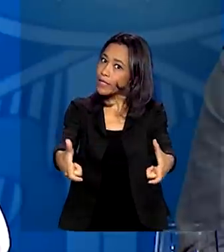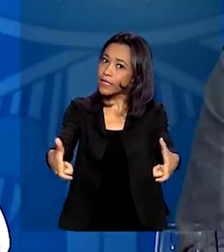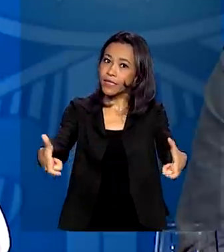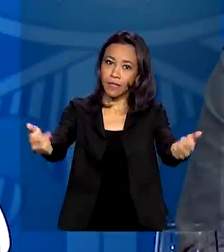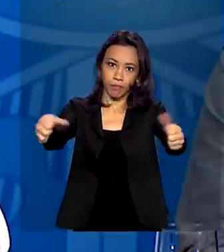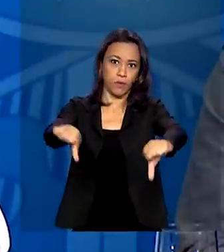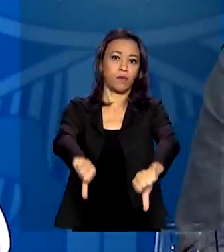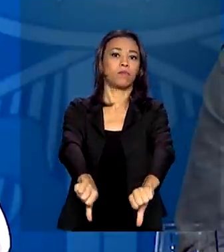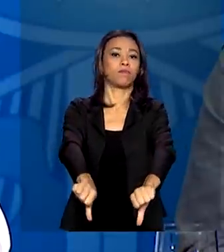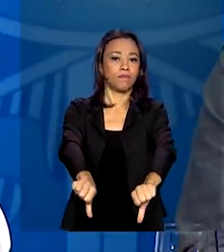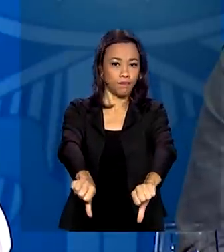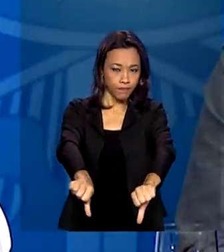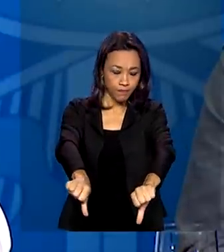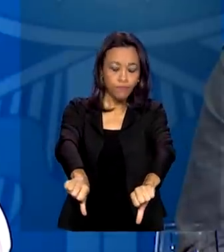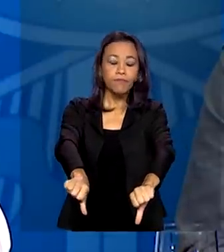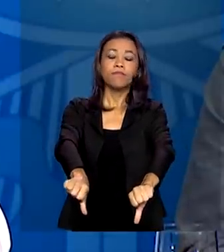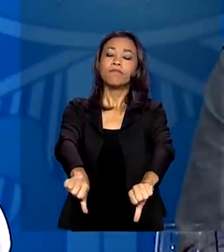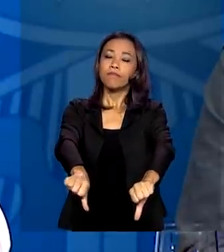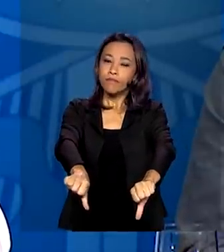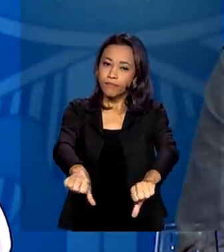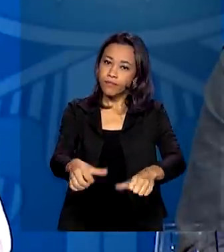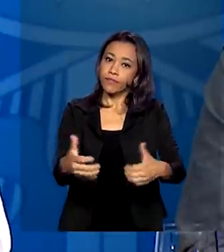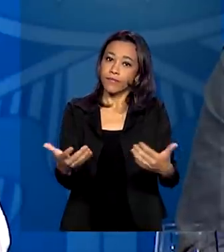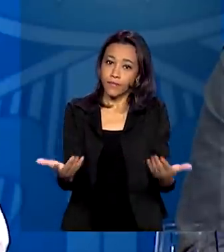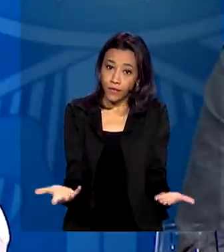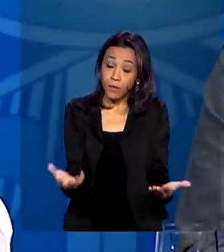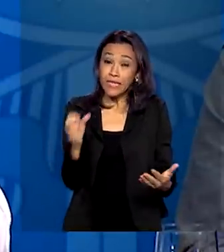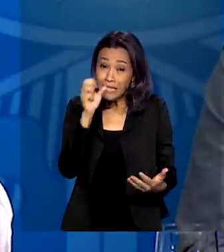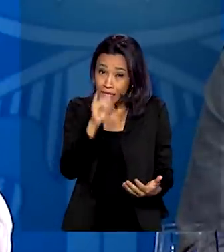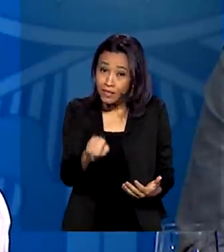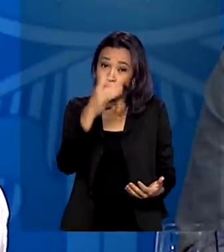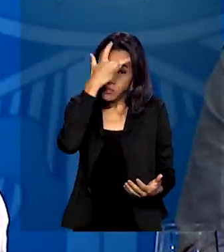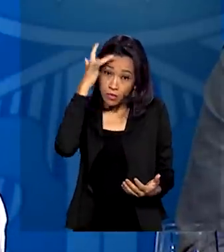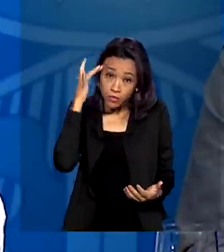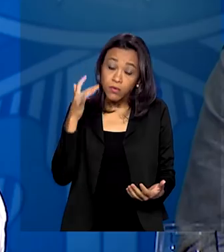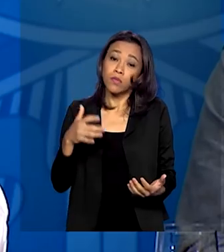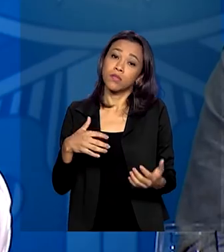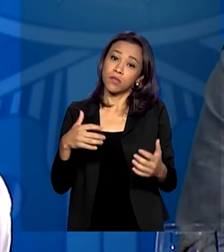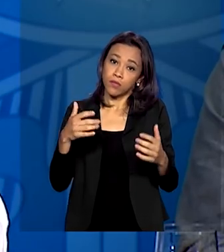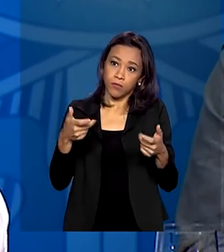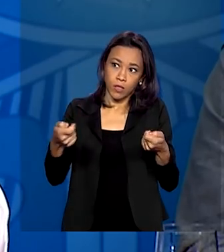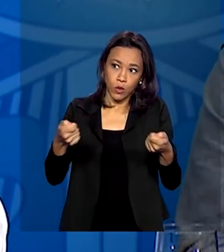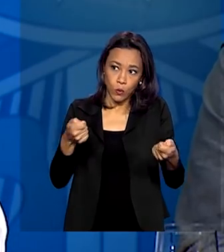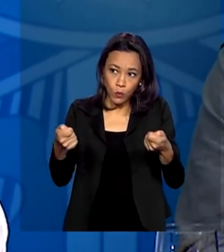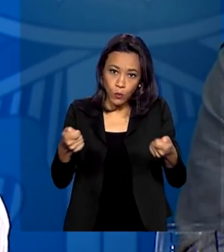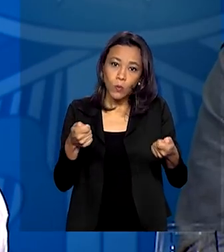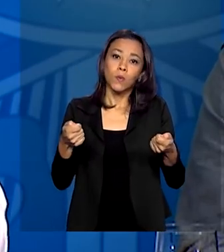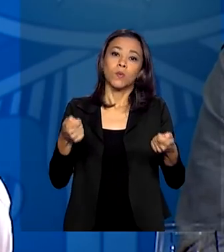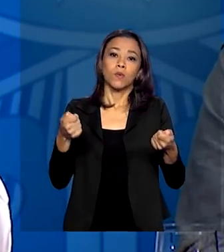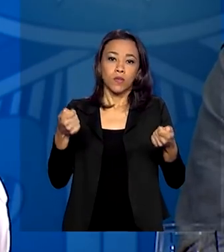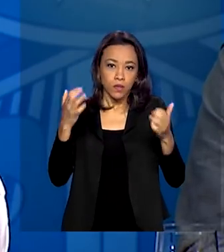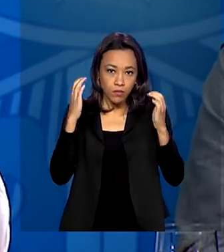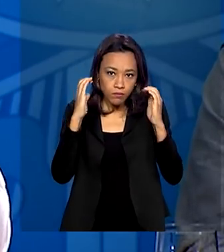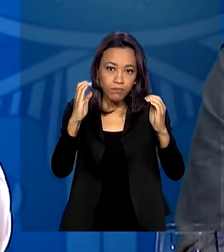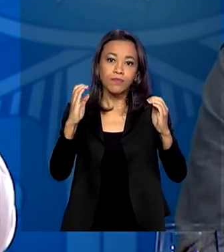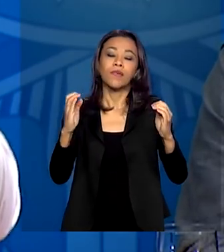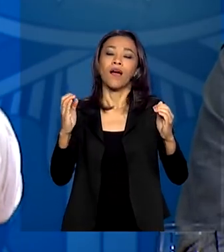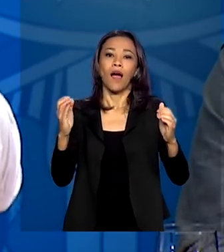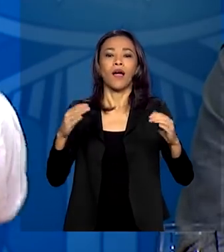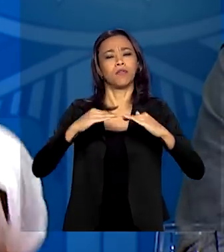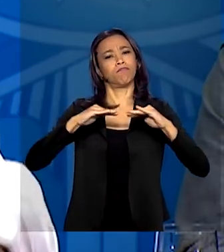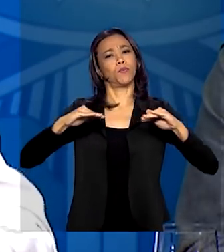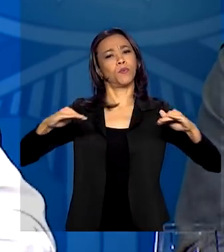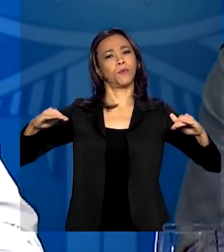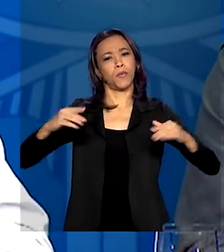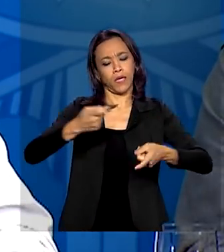e piora. Ela vai para mais fechamento. Se o pessoal ficar regulando, ela estabiliza e a economia vai